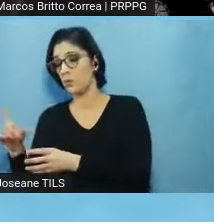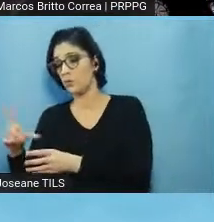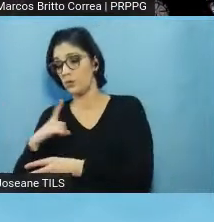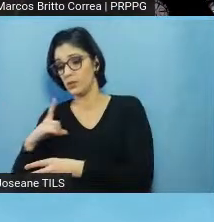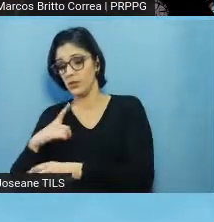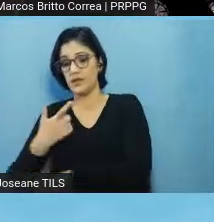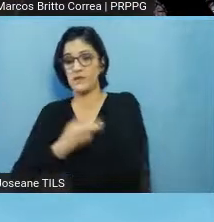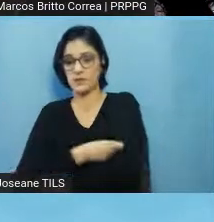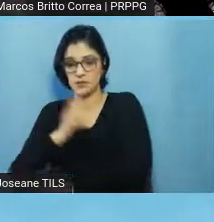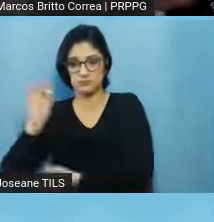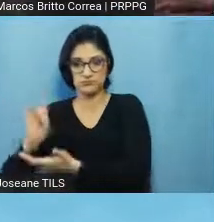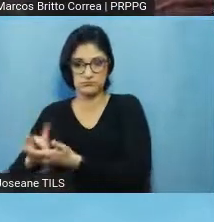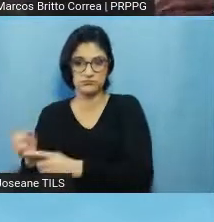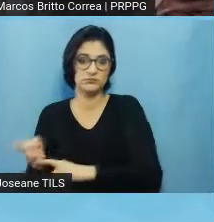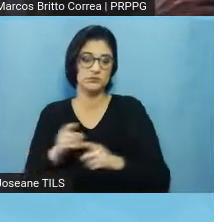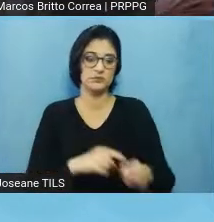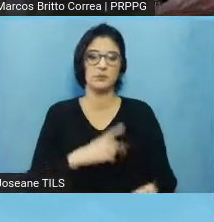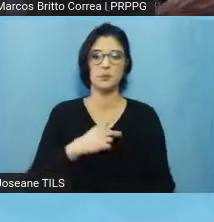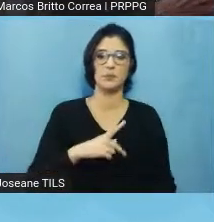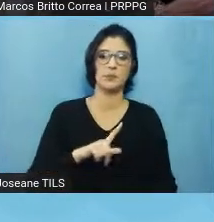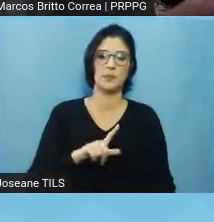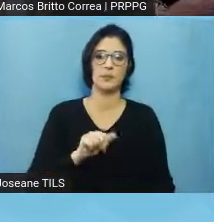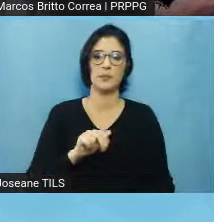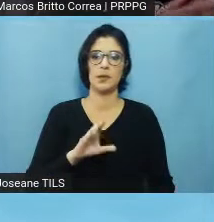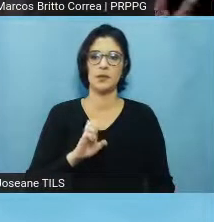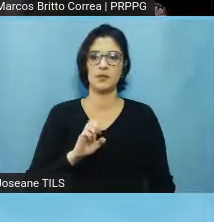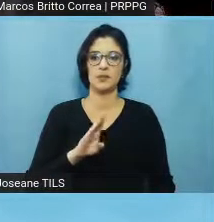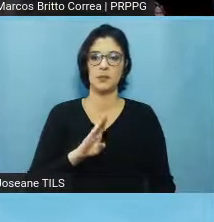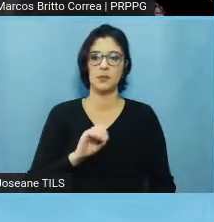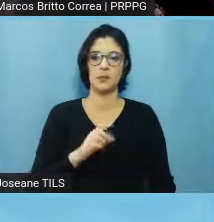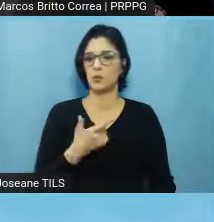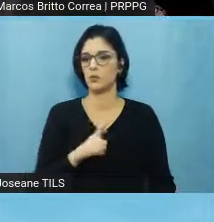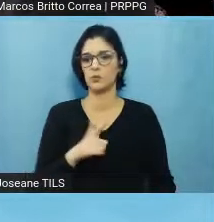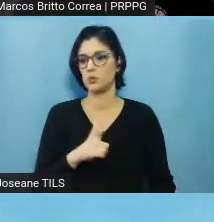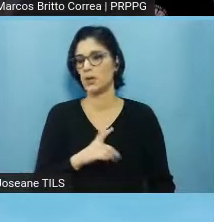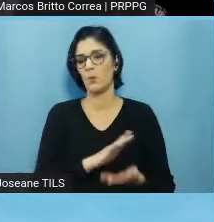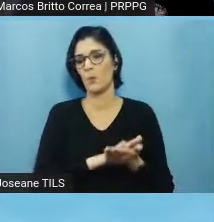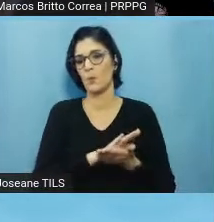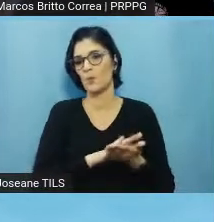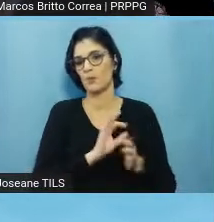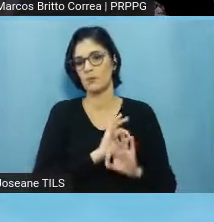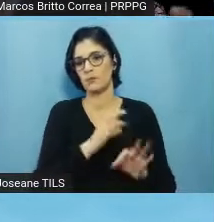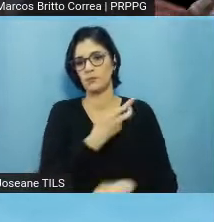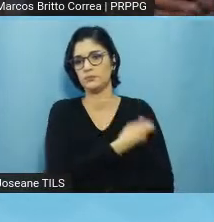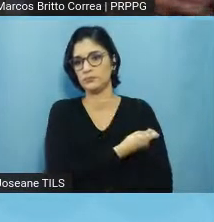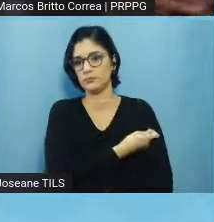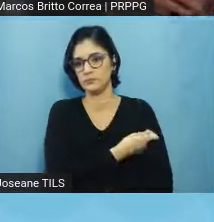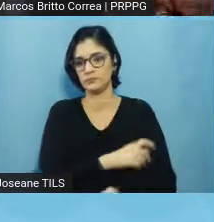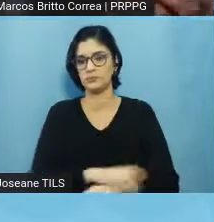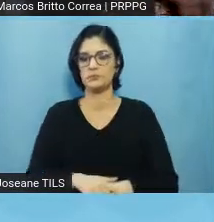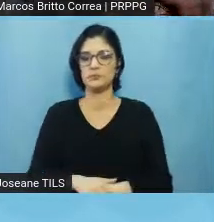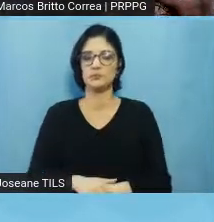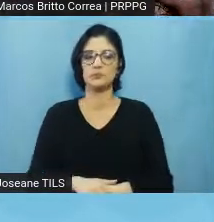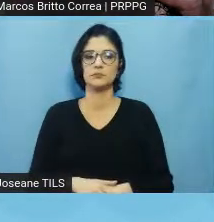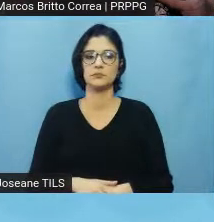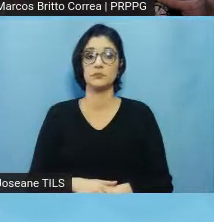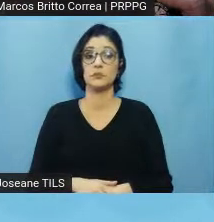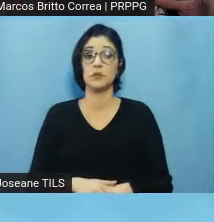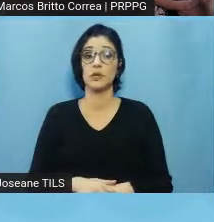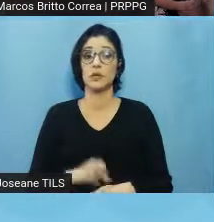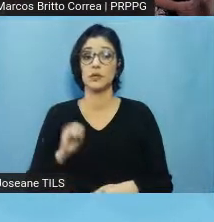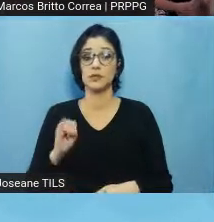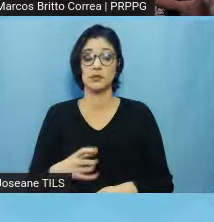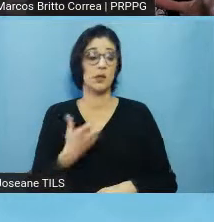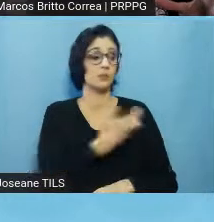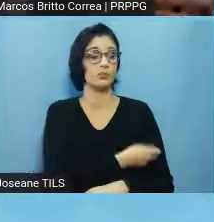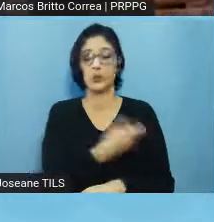placebo, que é um tratamento que não tem, né, o componente ativo da vacina. O grupo que recebeu o placebo, depois de comprovada